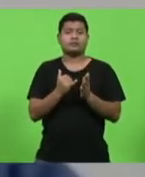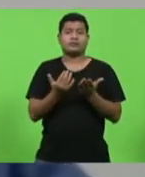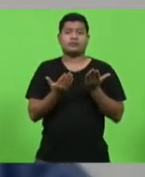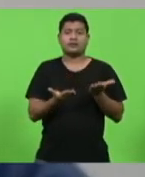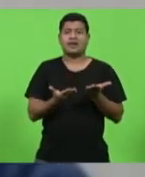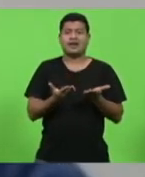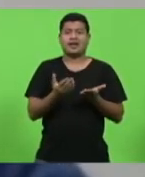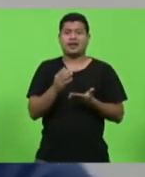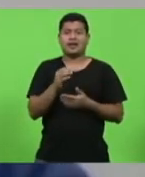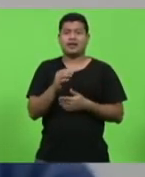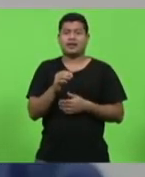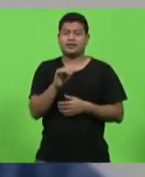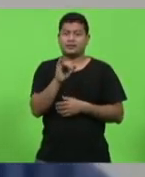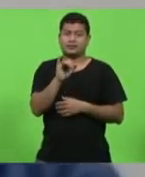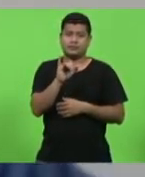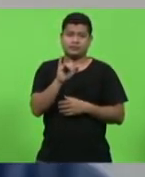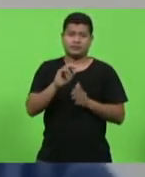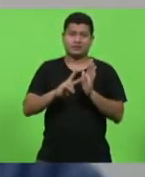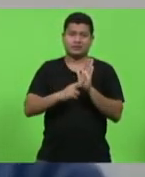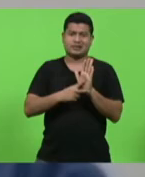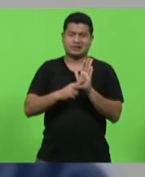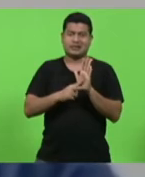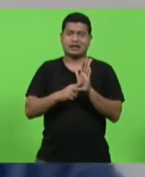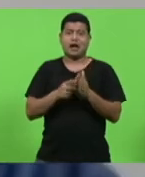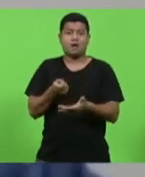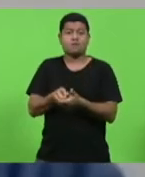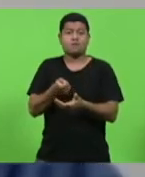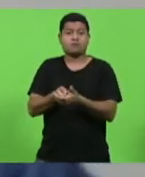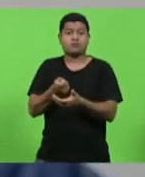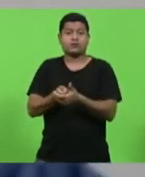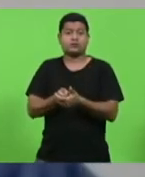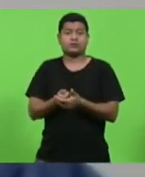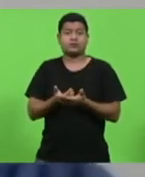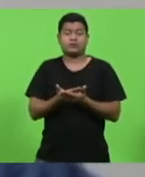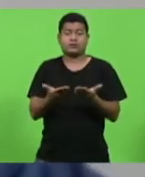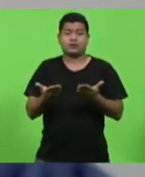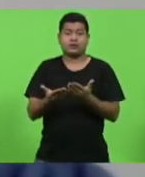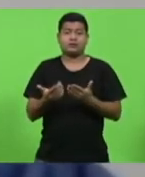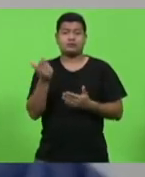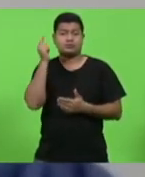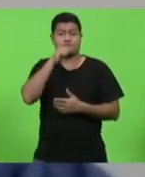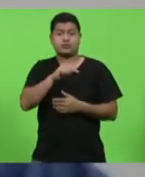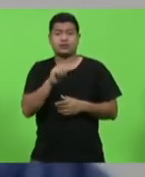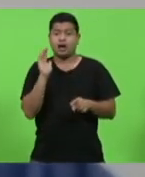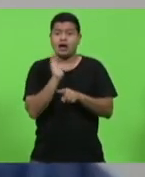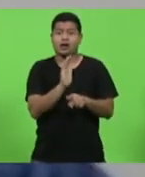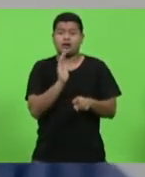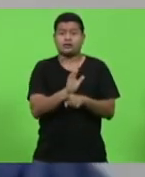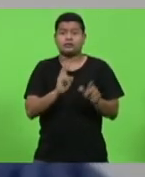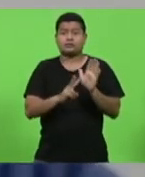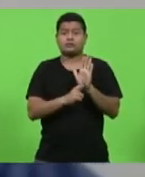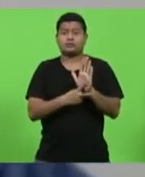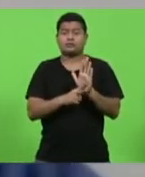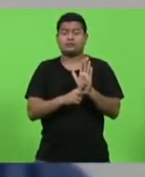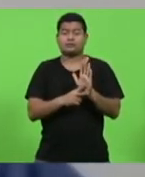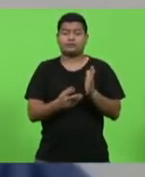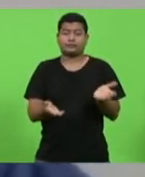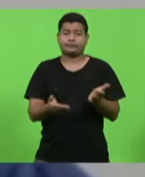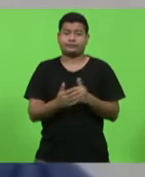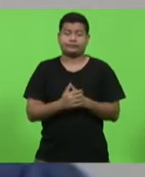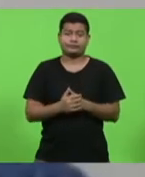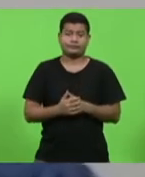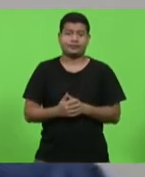a adoção de outras formas de financiamento aos sindicatos. E, nesse sentido,